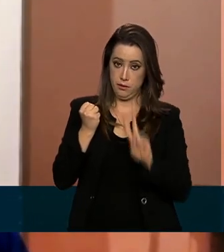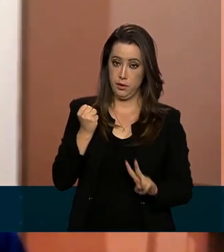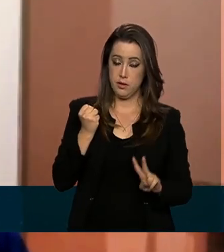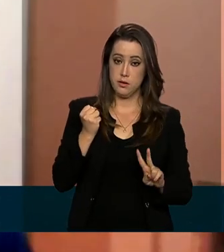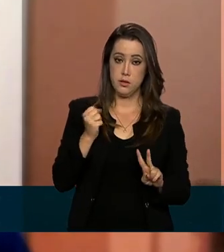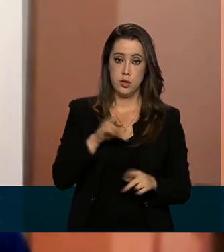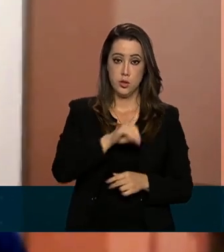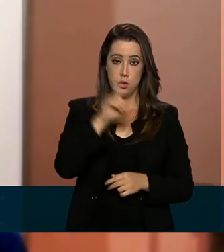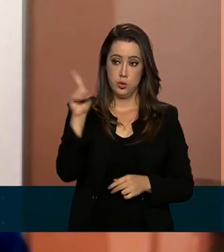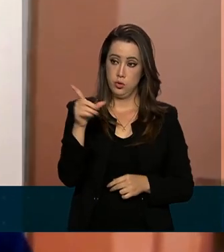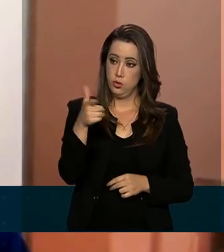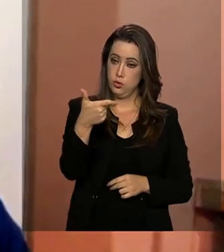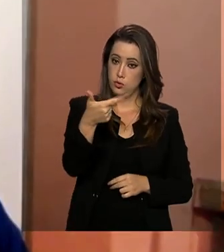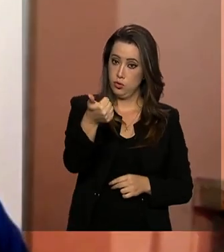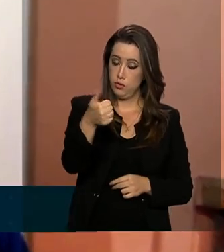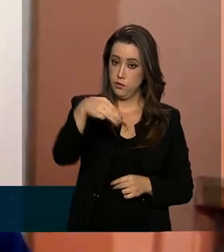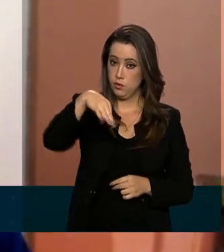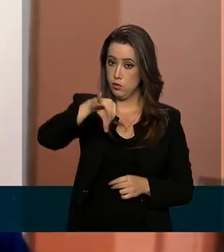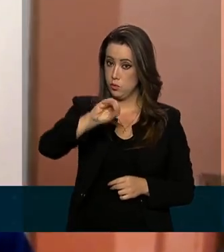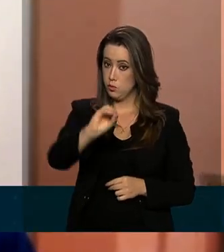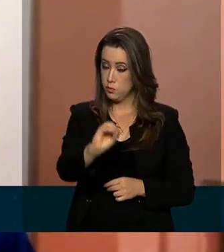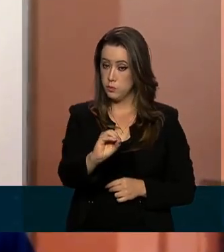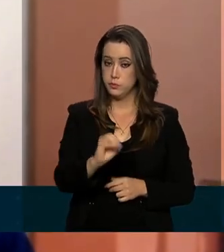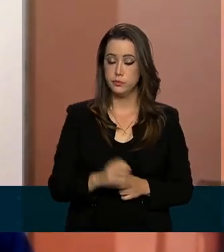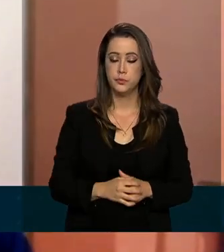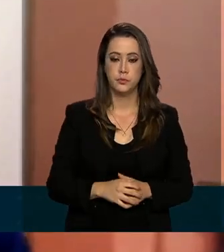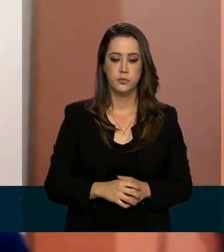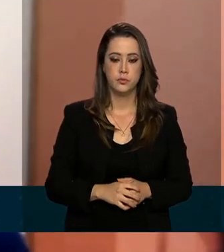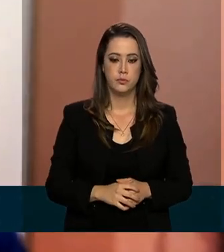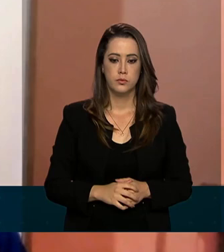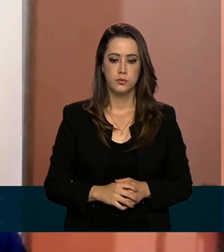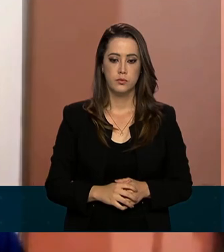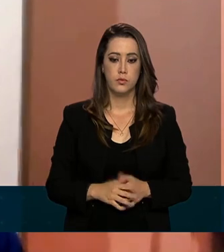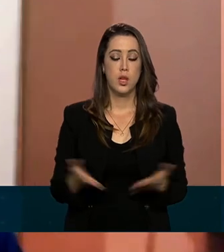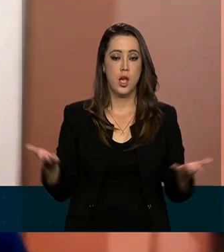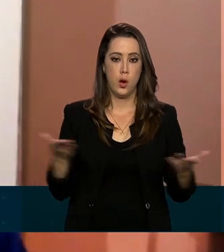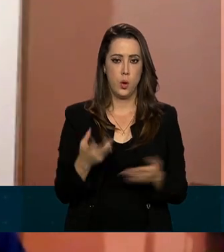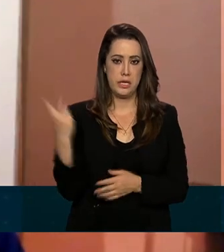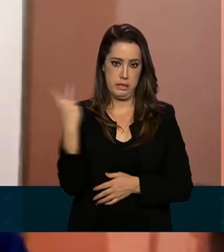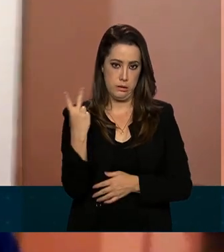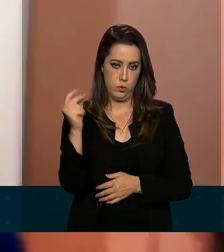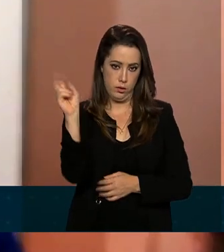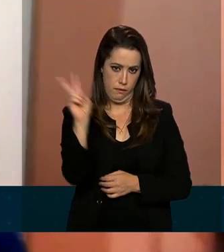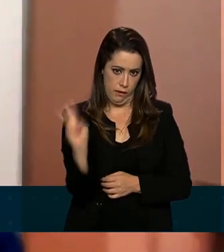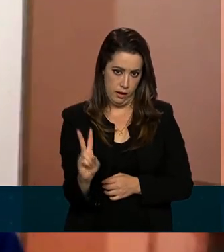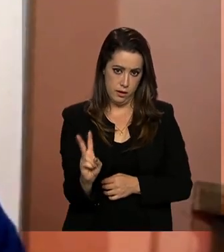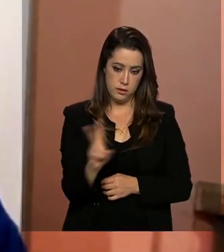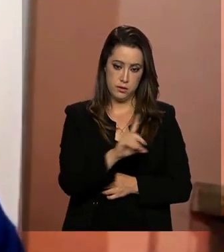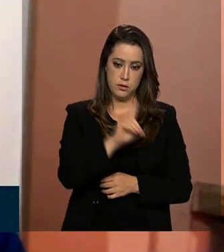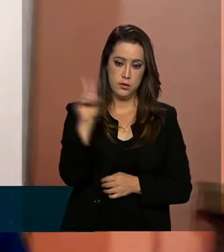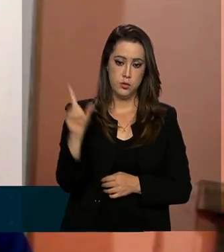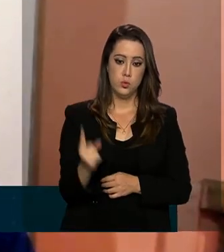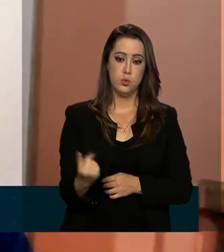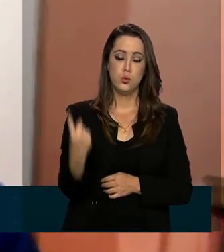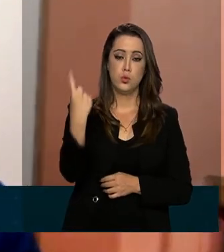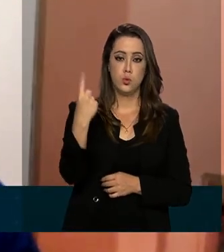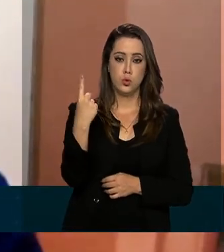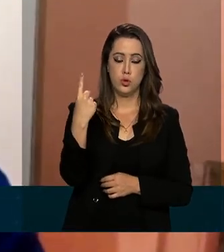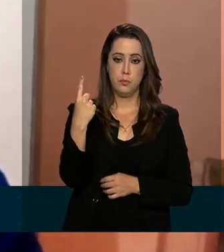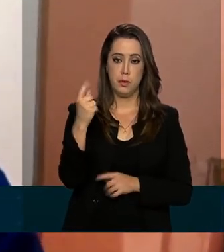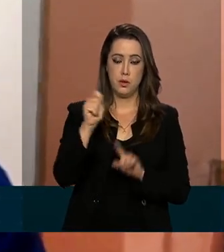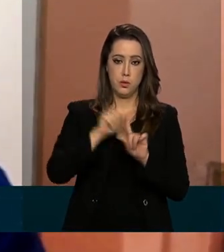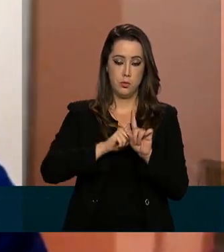no dia 21 de maio e vou receber a segunda no dia 1º de